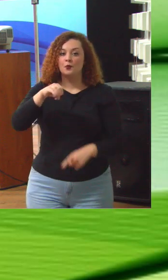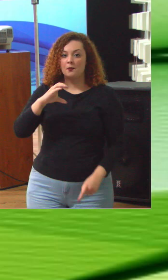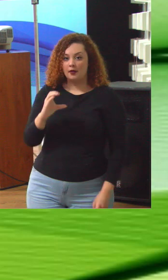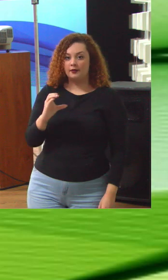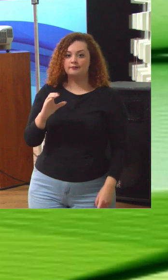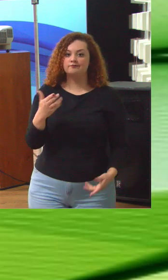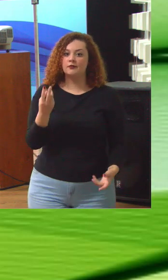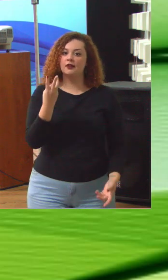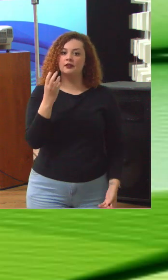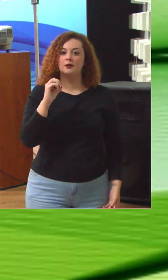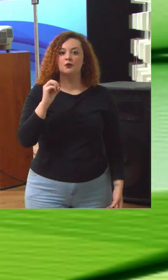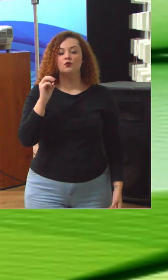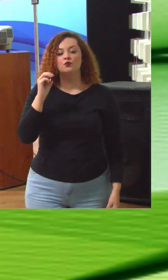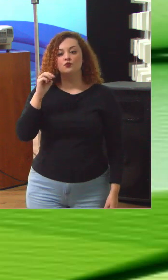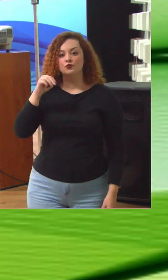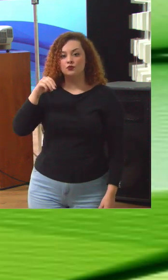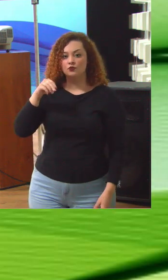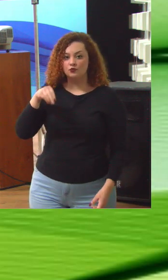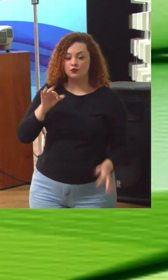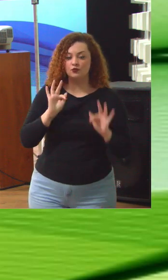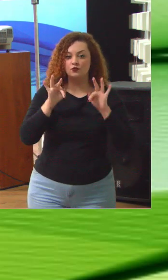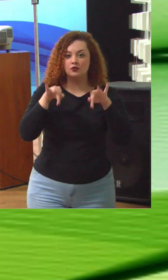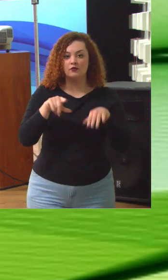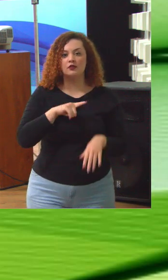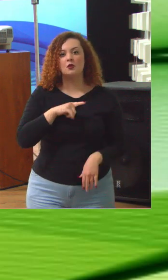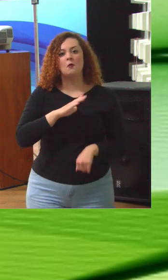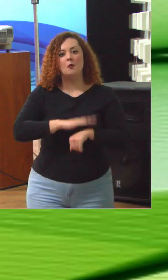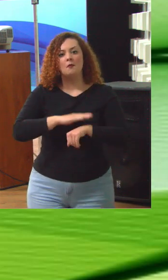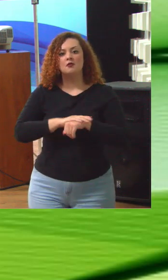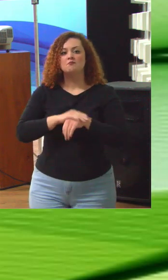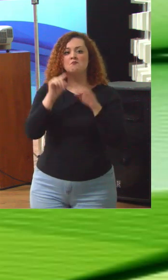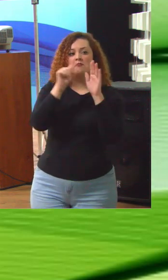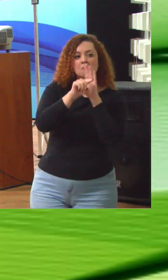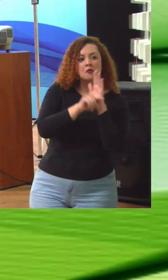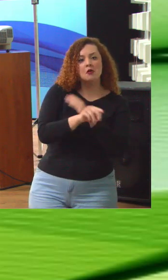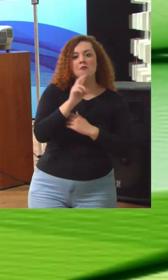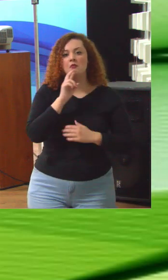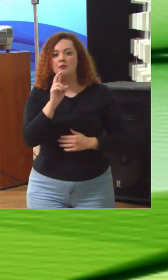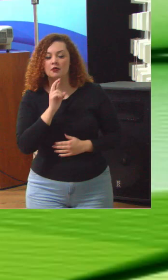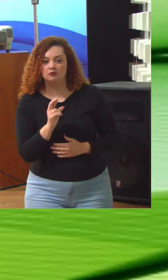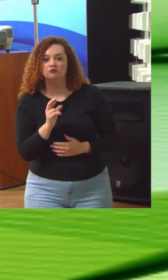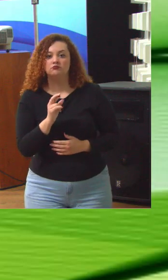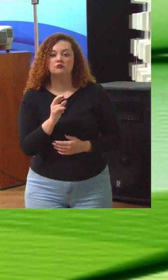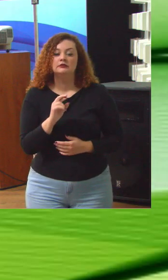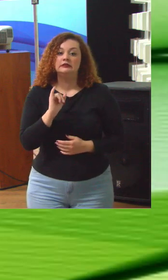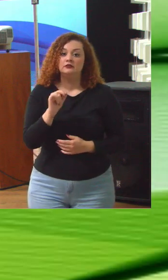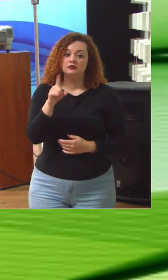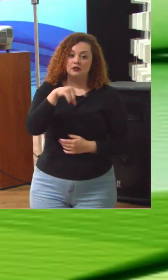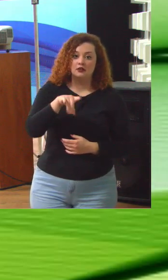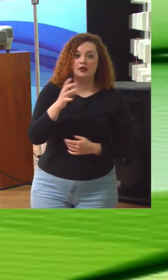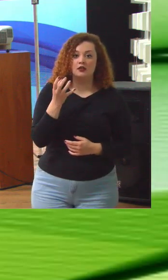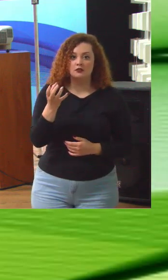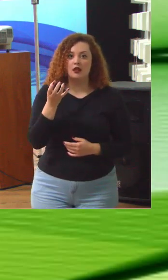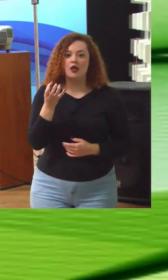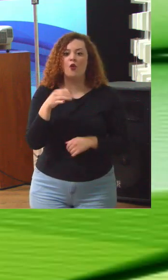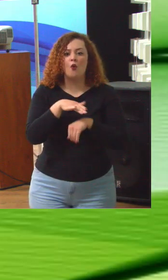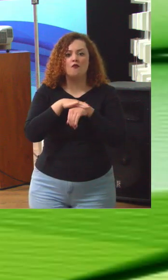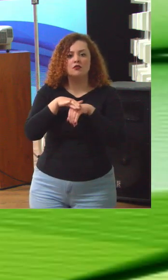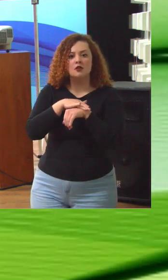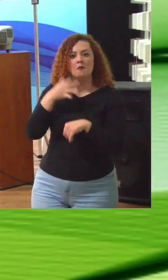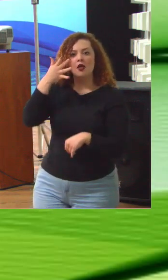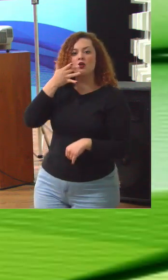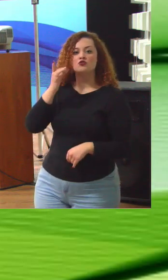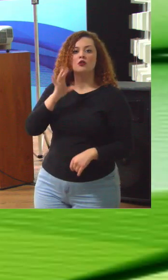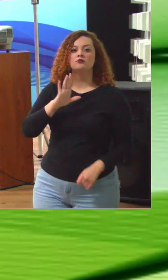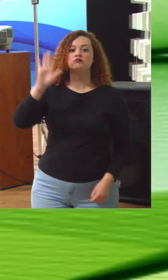30 minutos finais da apresentação, teremos o momento para perguntas e respostas. Caso queiram falar com o palestrante,